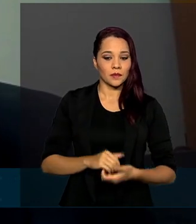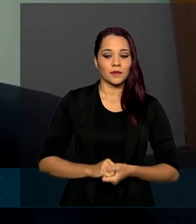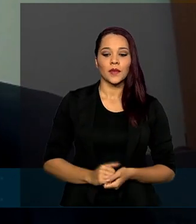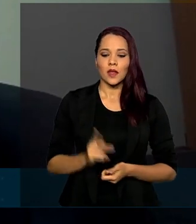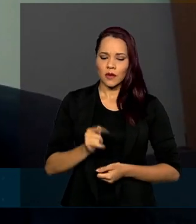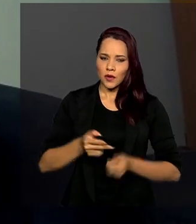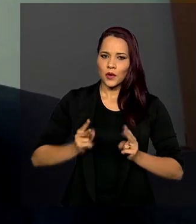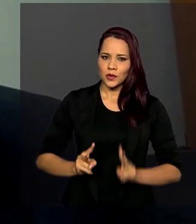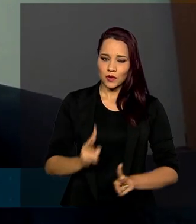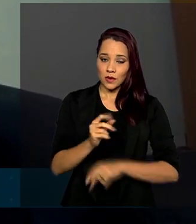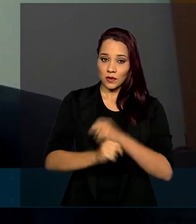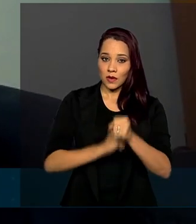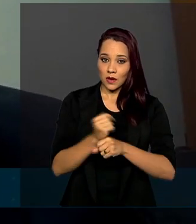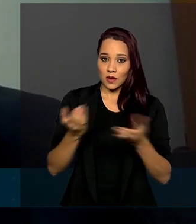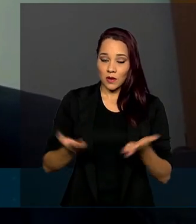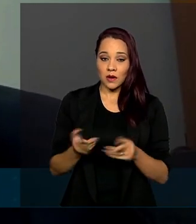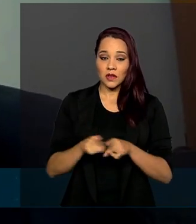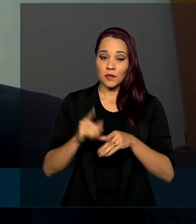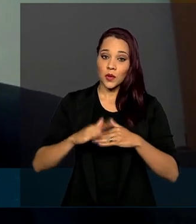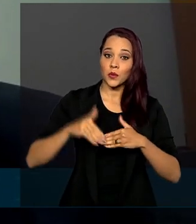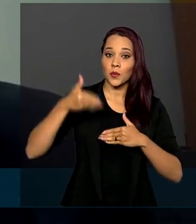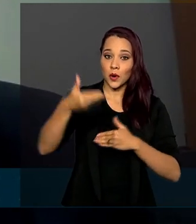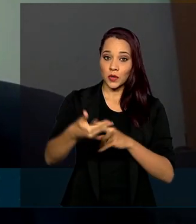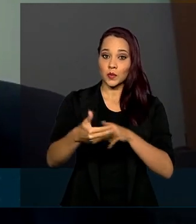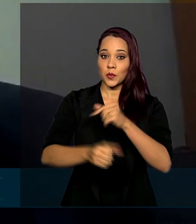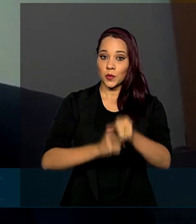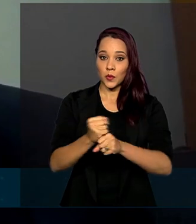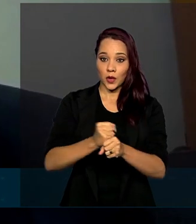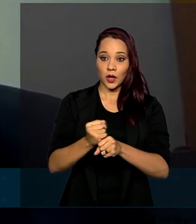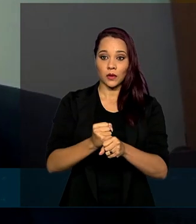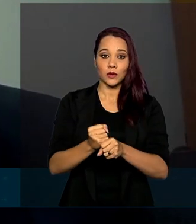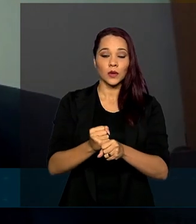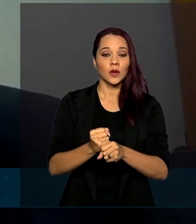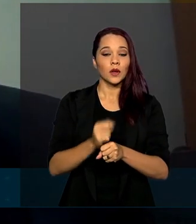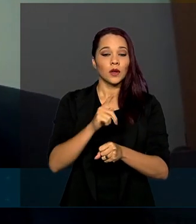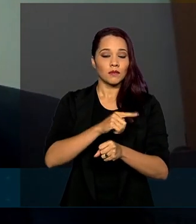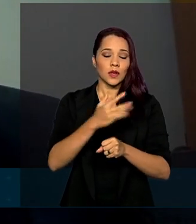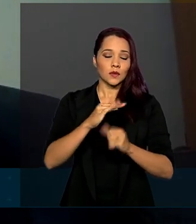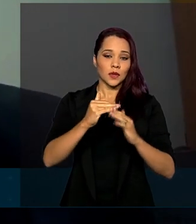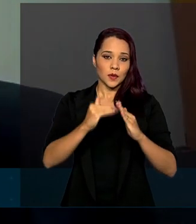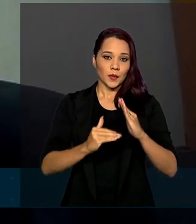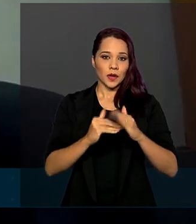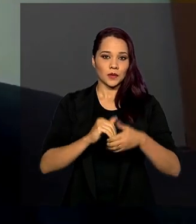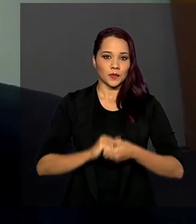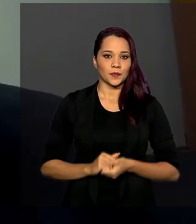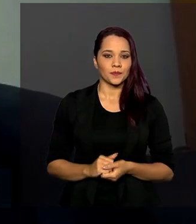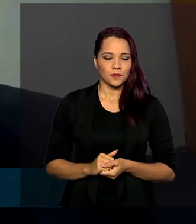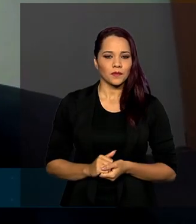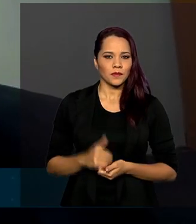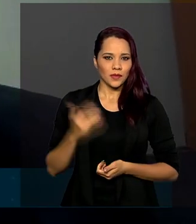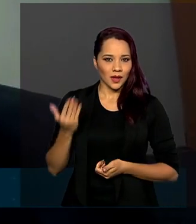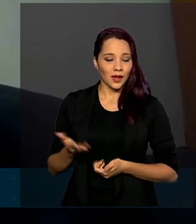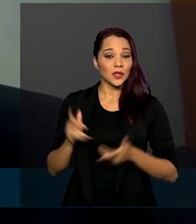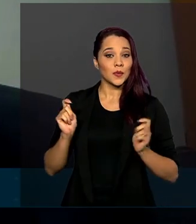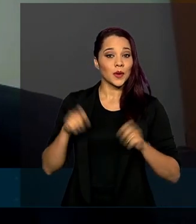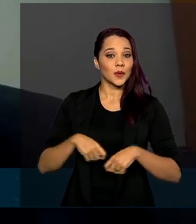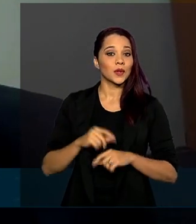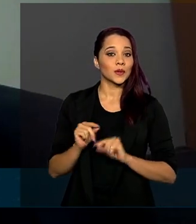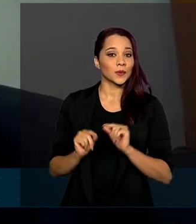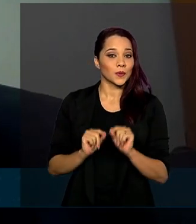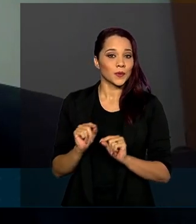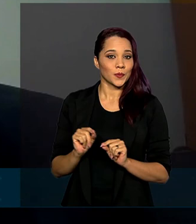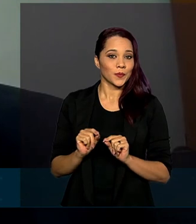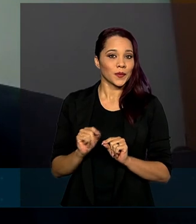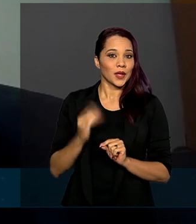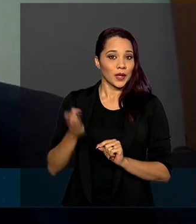tanto neste ano quanto no próximo ano, nas previsões abaixo da meta. Isso permite que